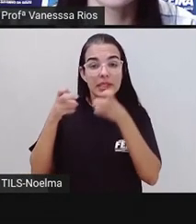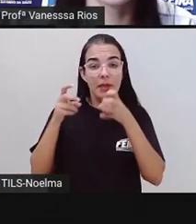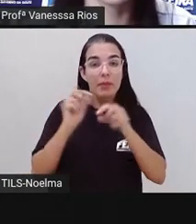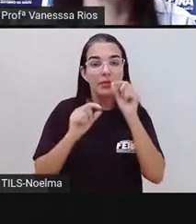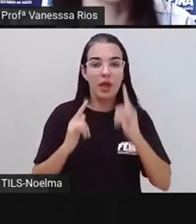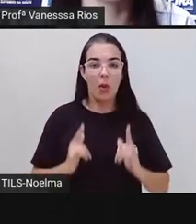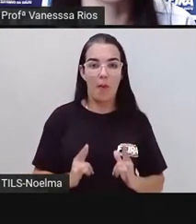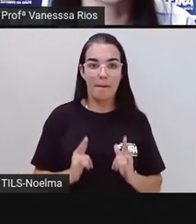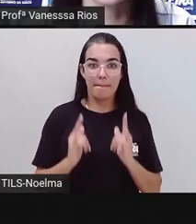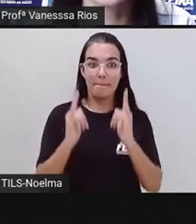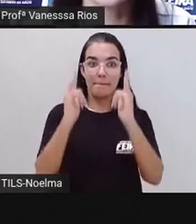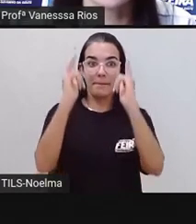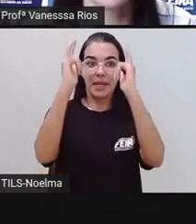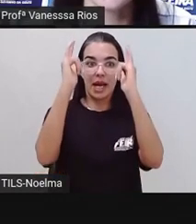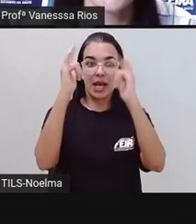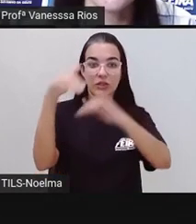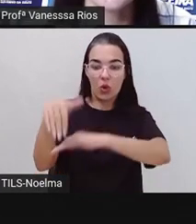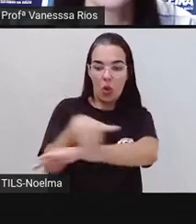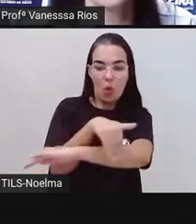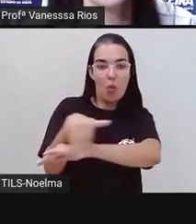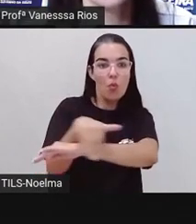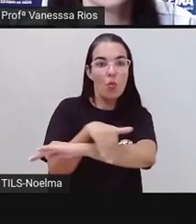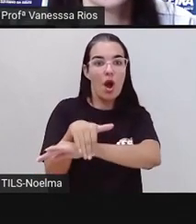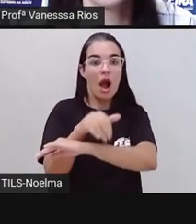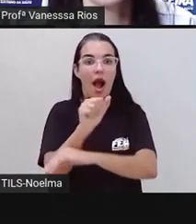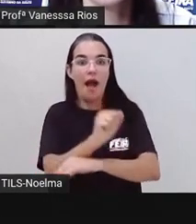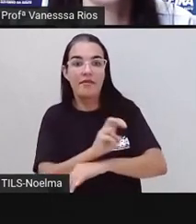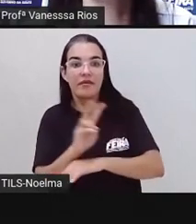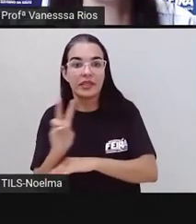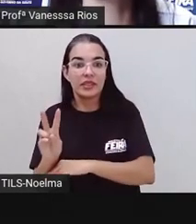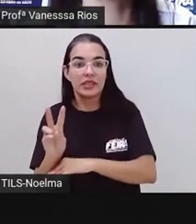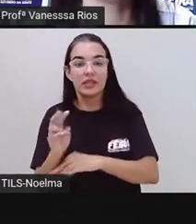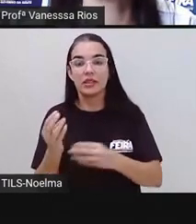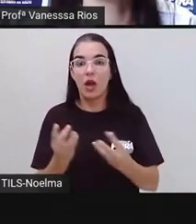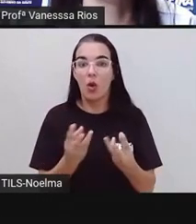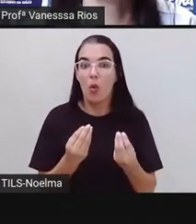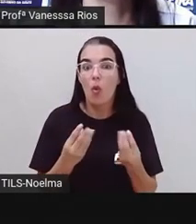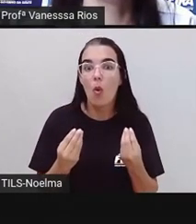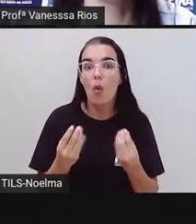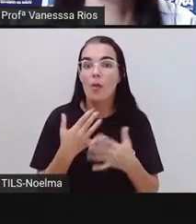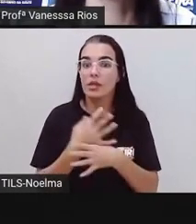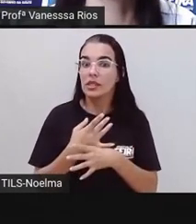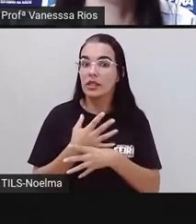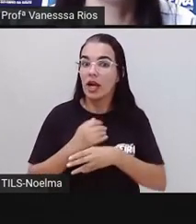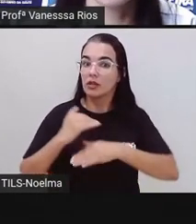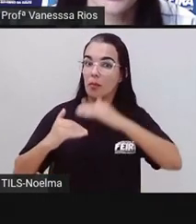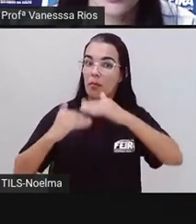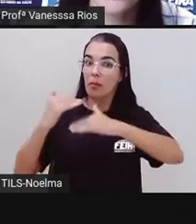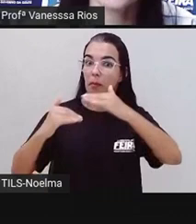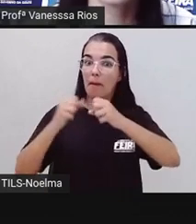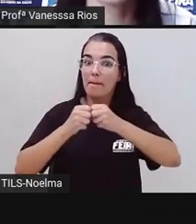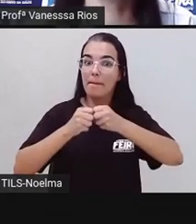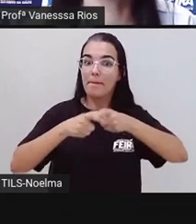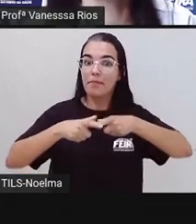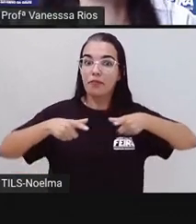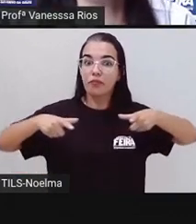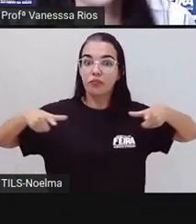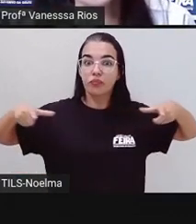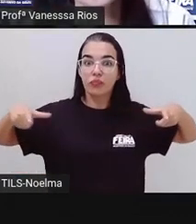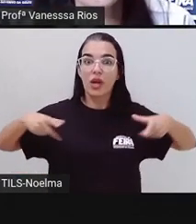prédios, entre as ruas e avenidas, o quanto a cidade se desenvolveu e